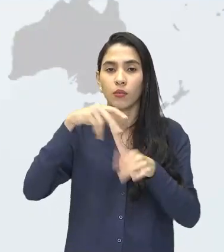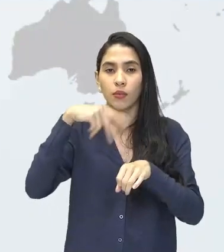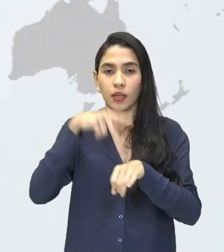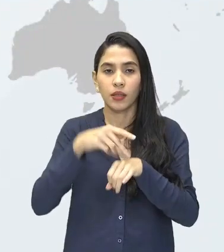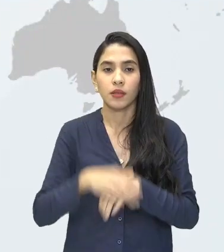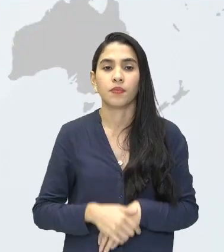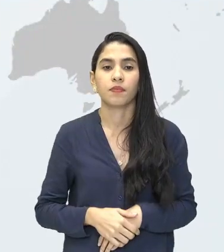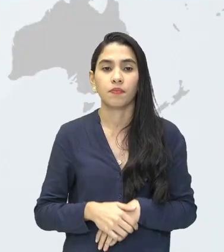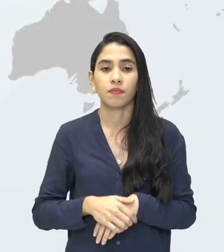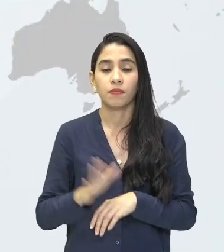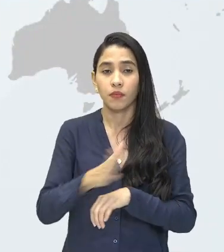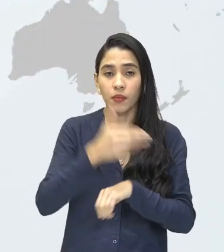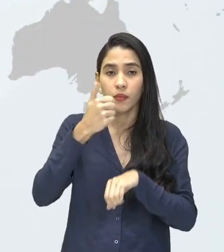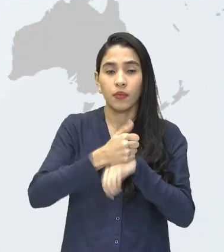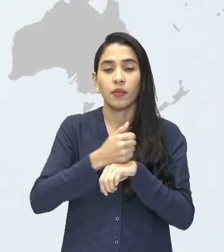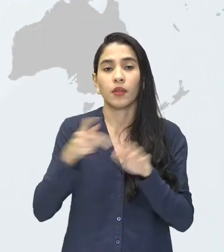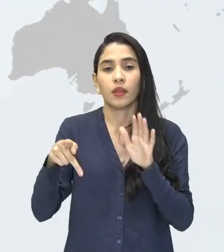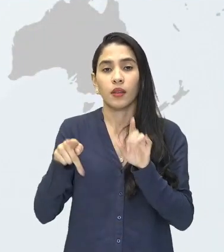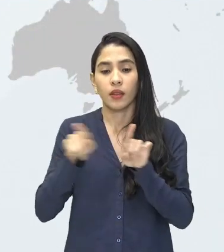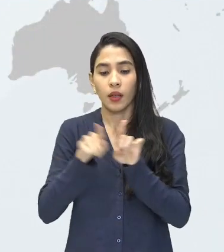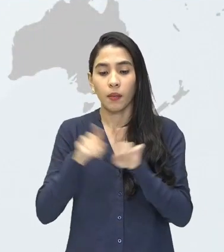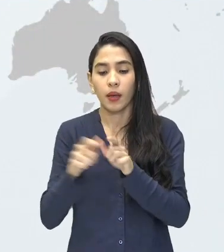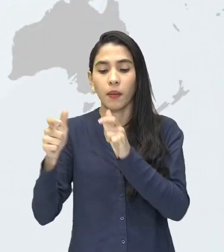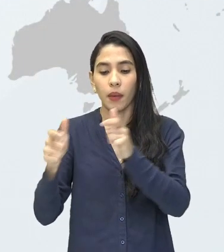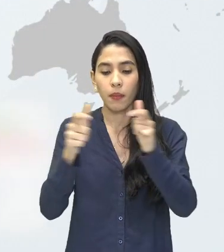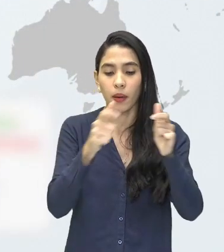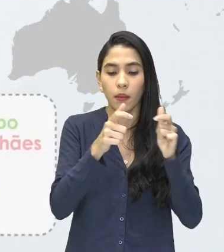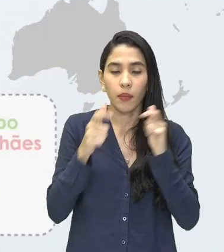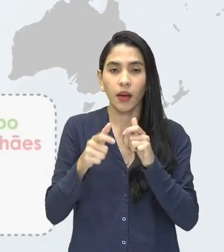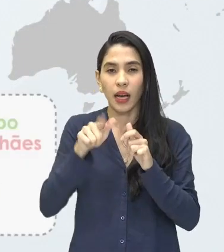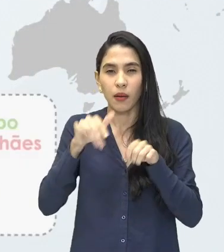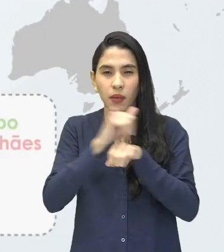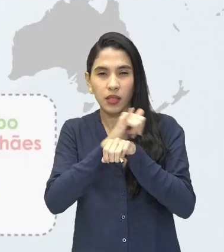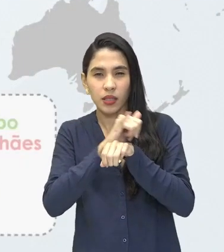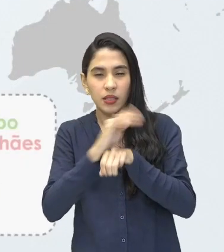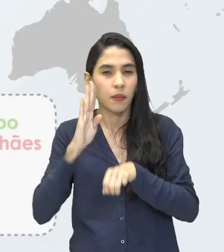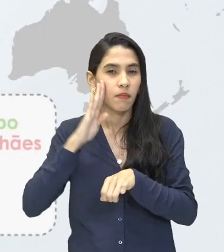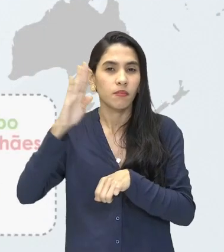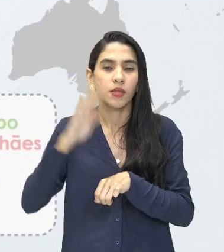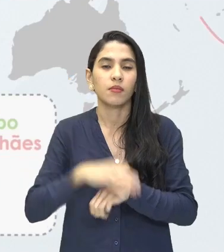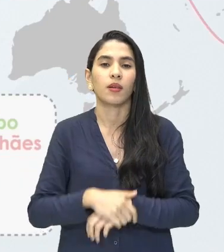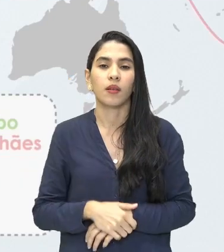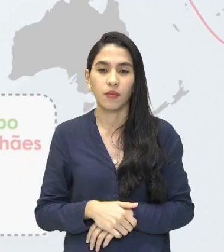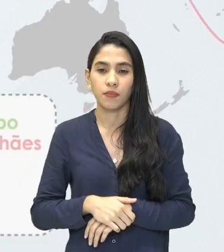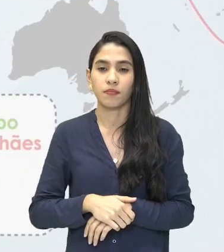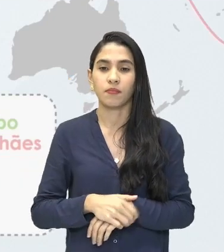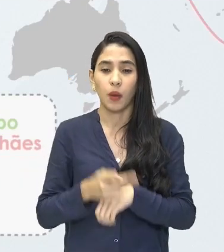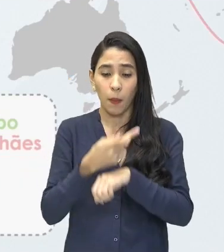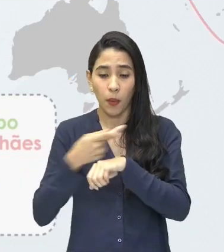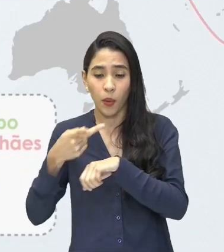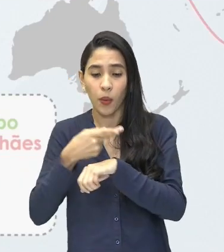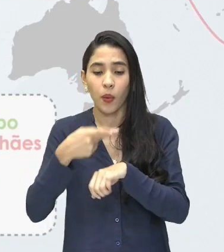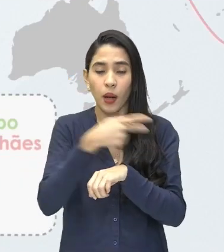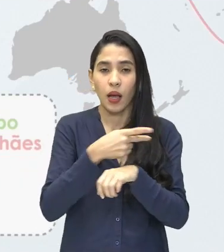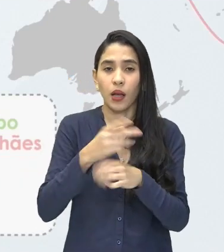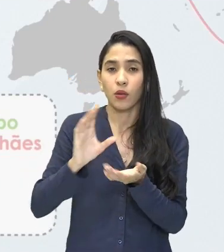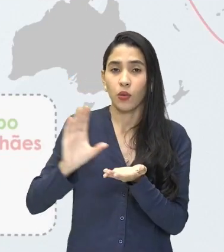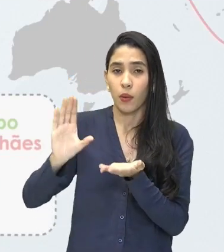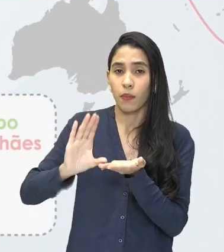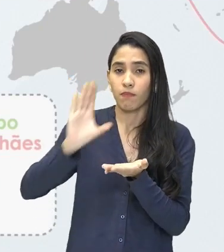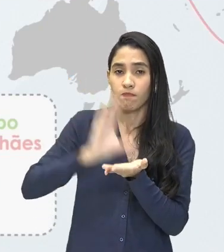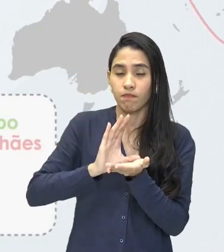Colonizar territórios ultramarinos tornou-se uma estratégia fundamental, explorando suas riquezas e